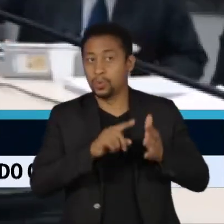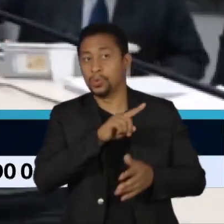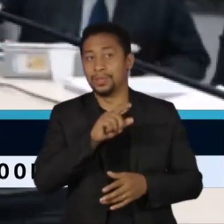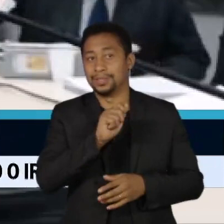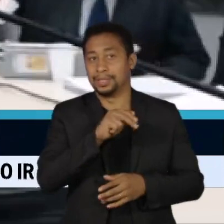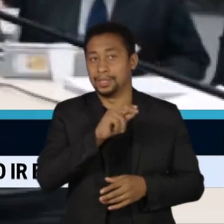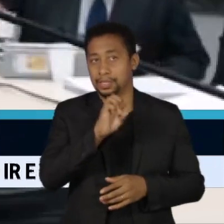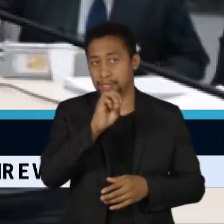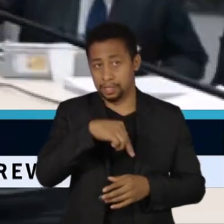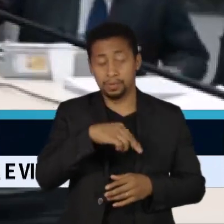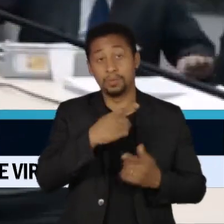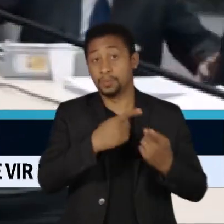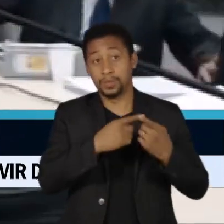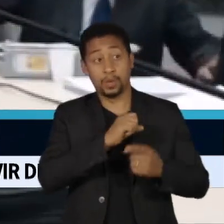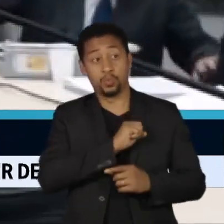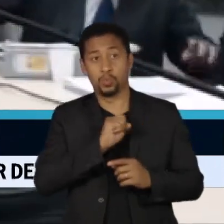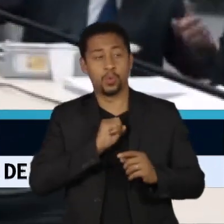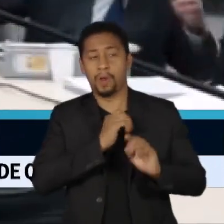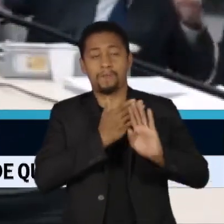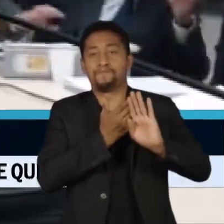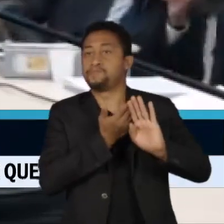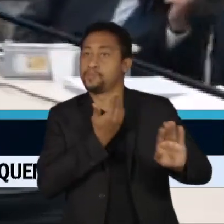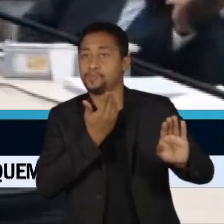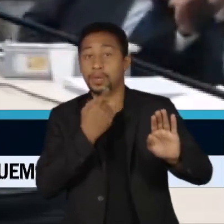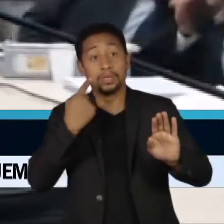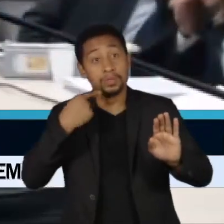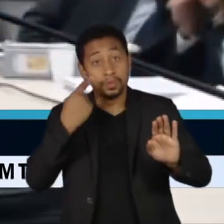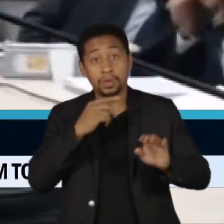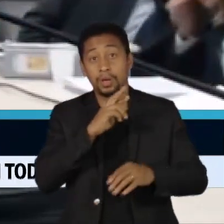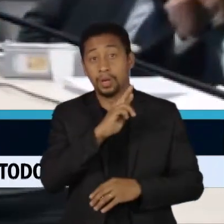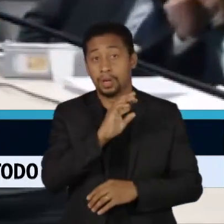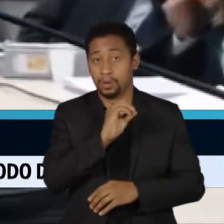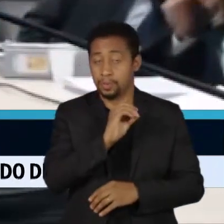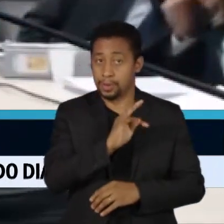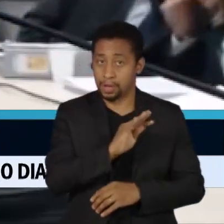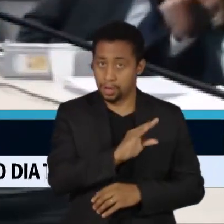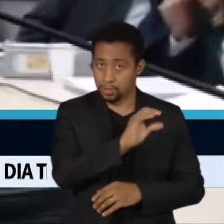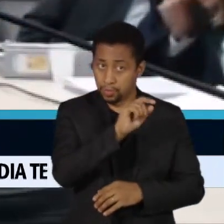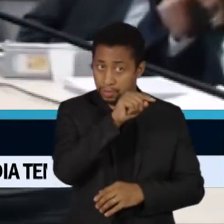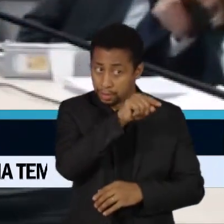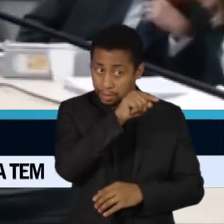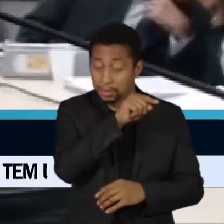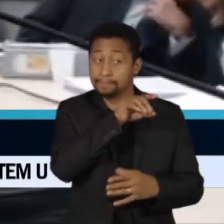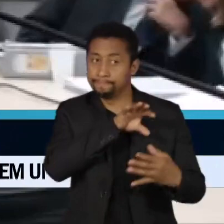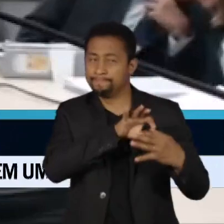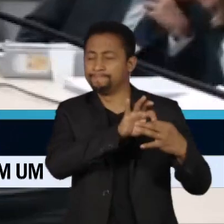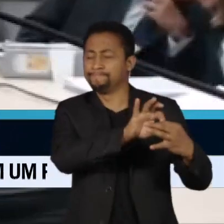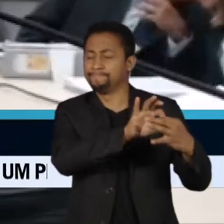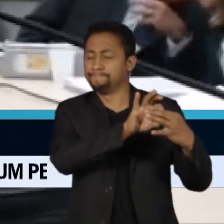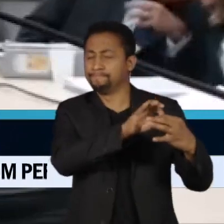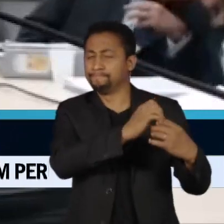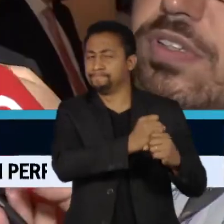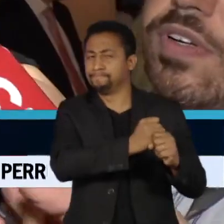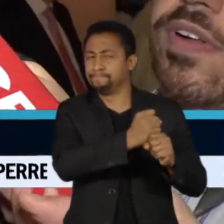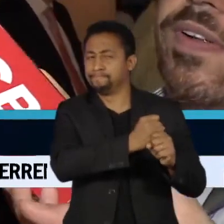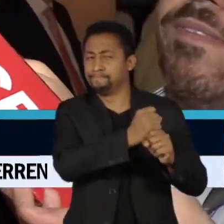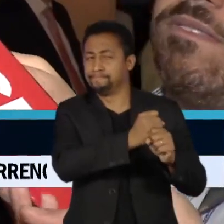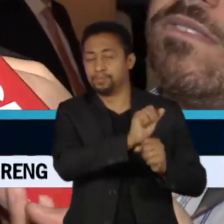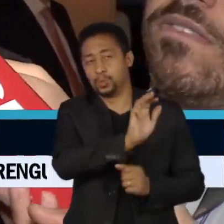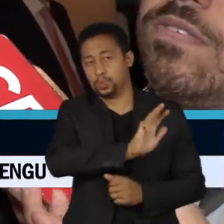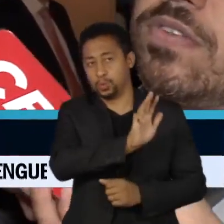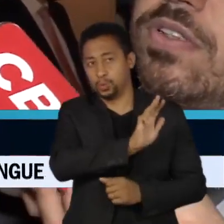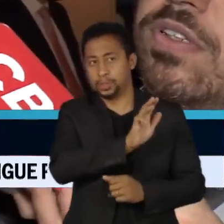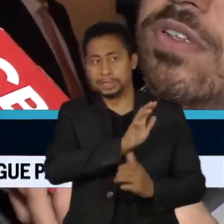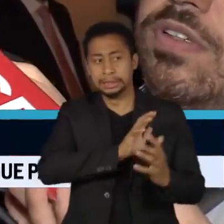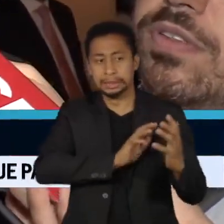cortou laços com seu sogro, o advogado Roberto Teixeira, que é um aliado de longa data de Lula. O